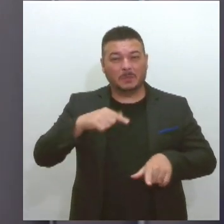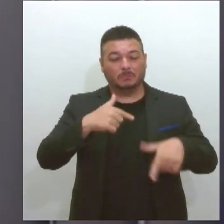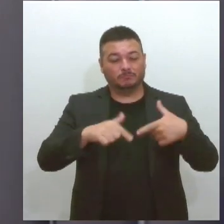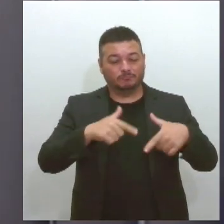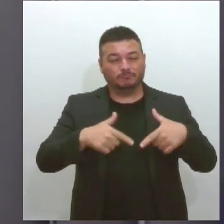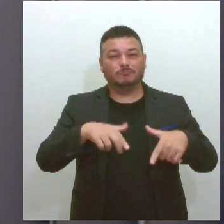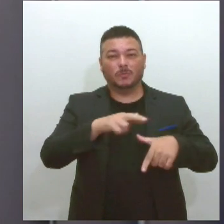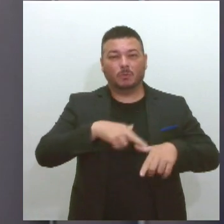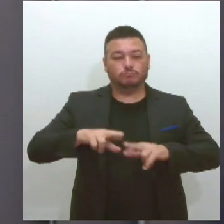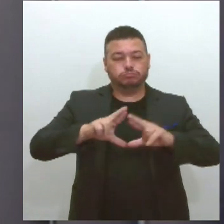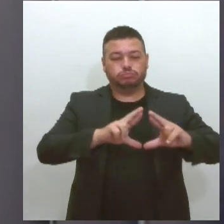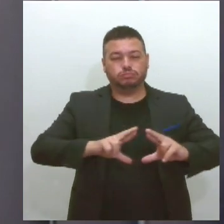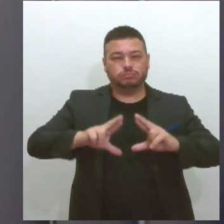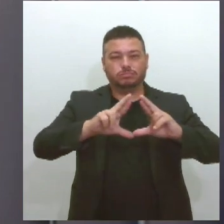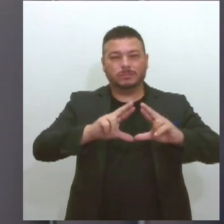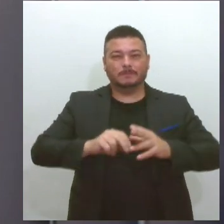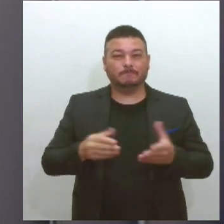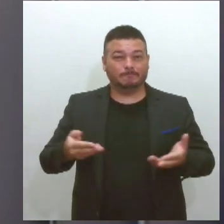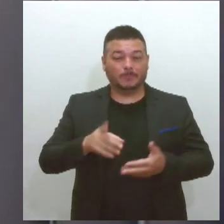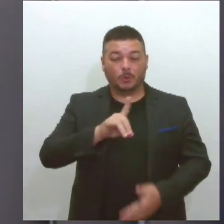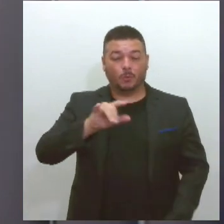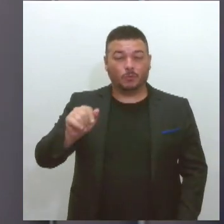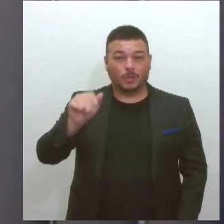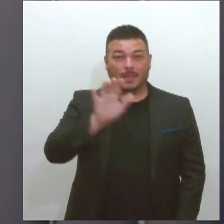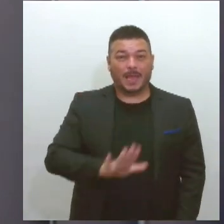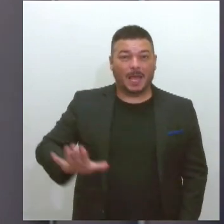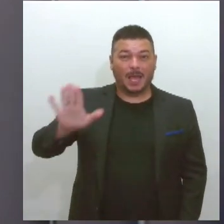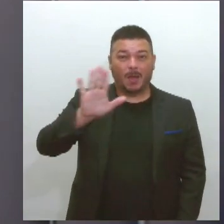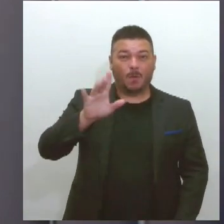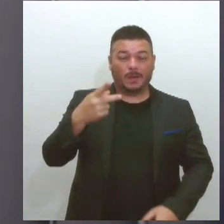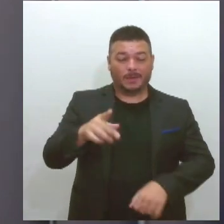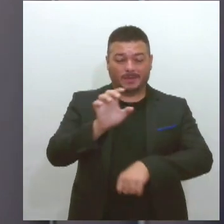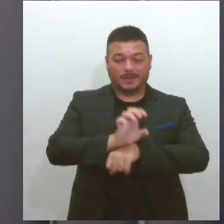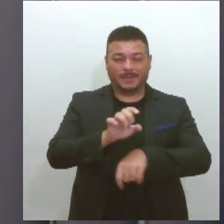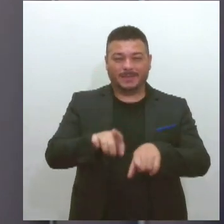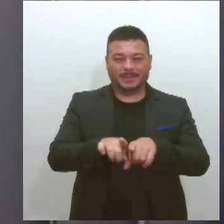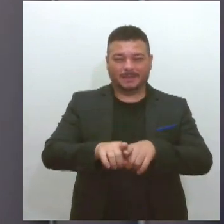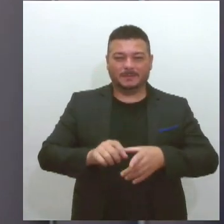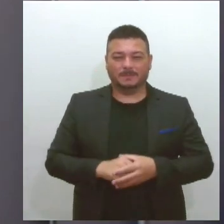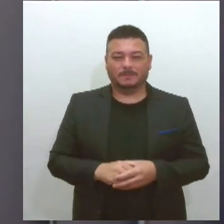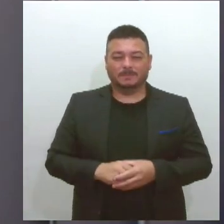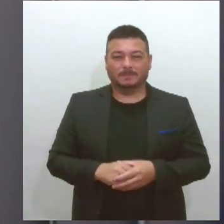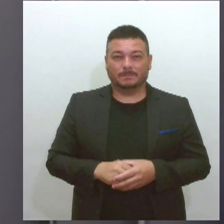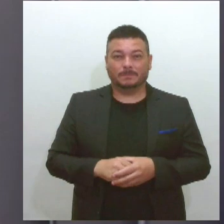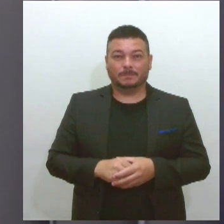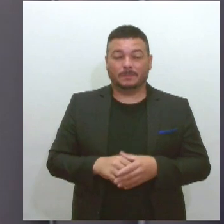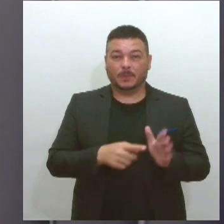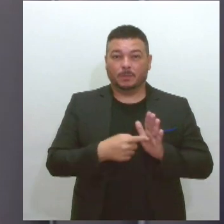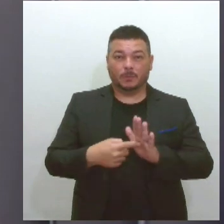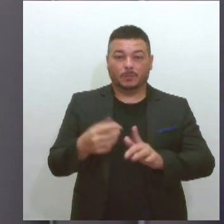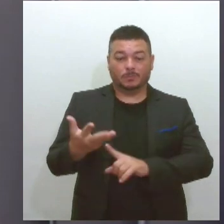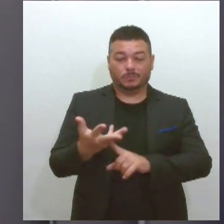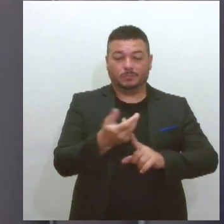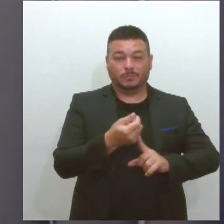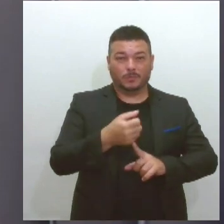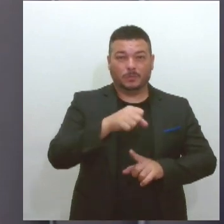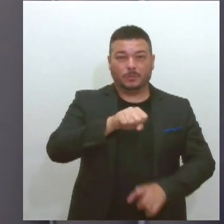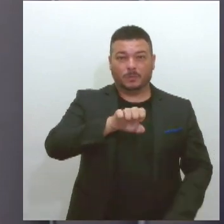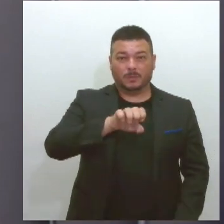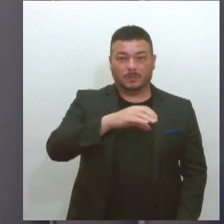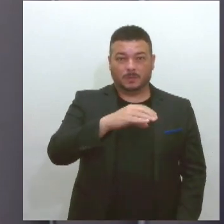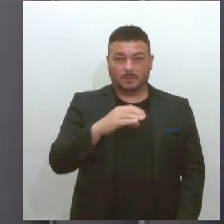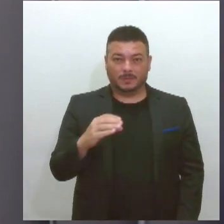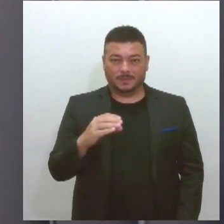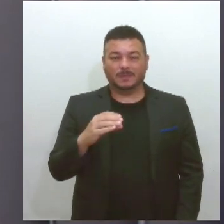cooperativa. Hoje é o dia nacional e o dia estadual também. E olha, a Galeria de Arte do SESC abriu esta semana a exposição Clemilda,